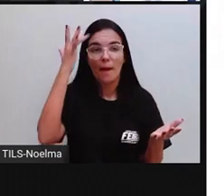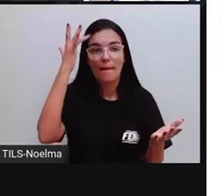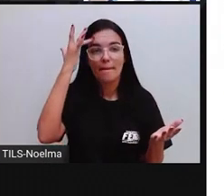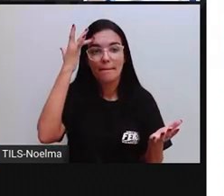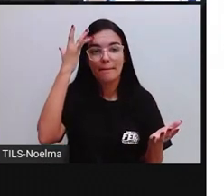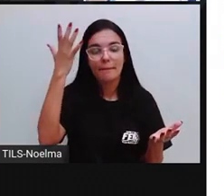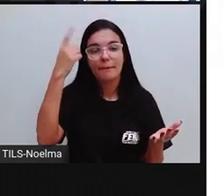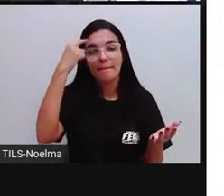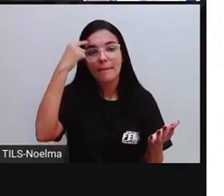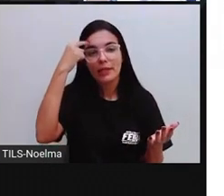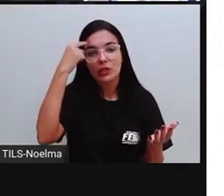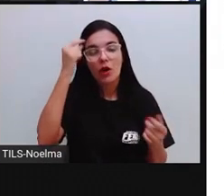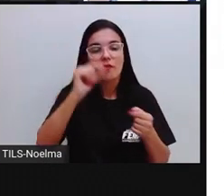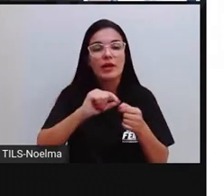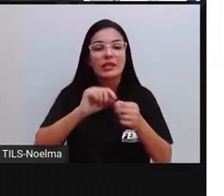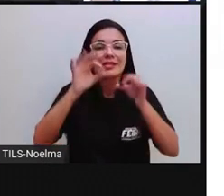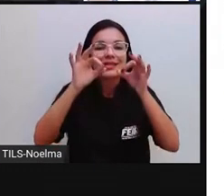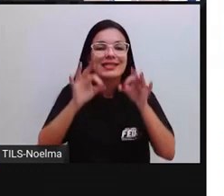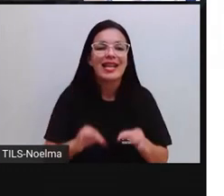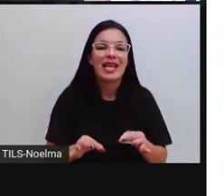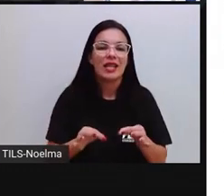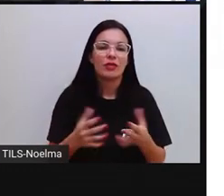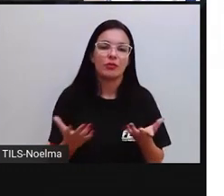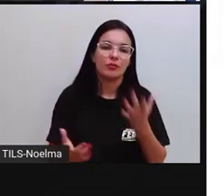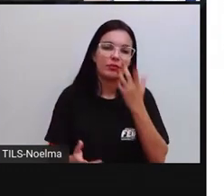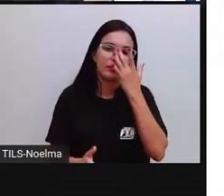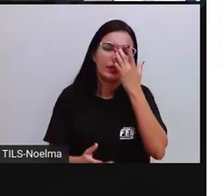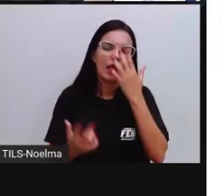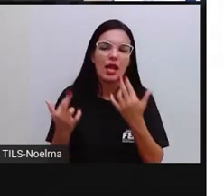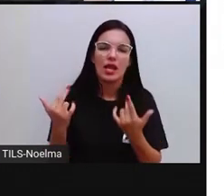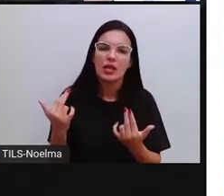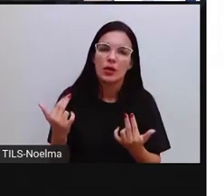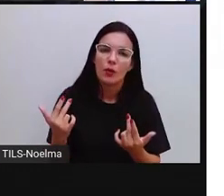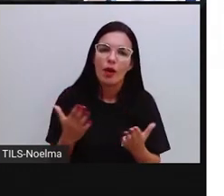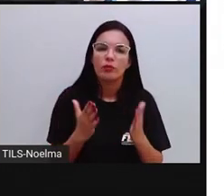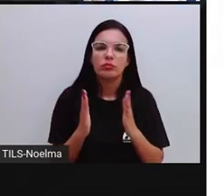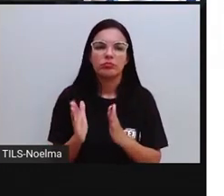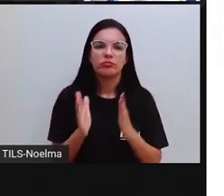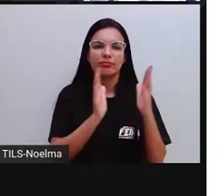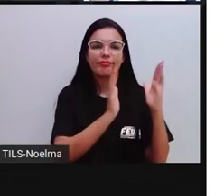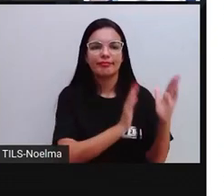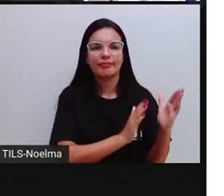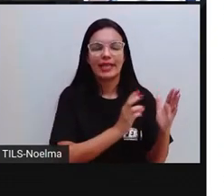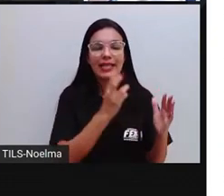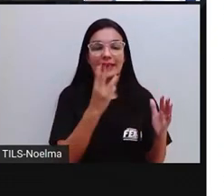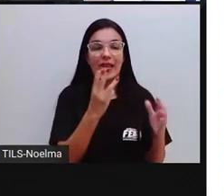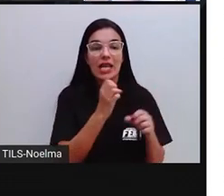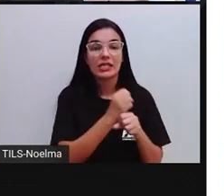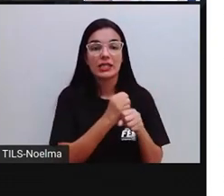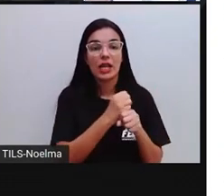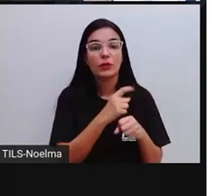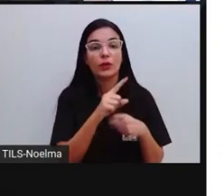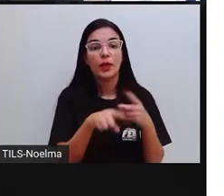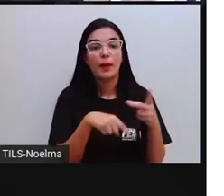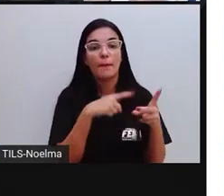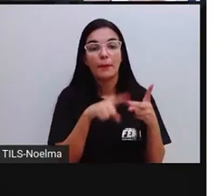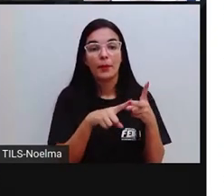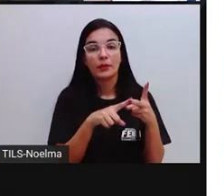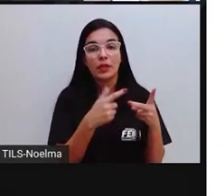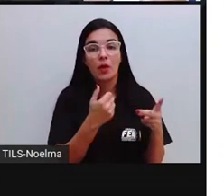aí o que ia fazer direitinho com esses rejeitos. A mesma coisa, ó, três anos depois, foi no ano,